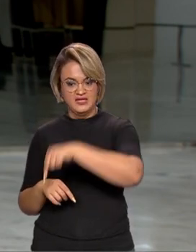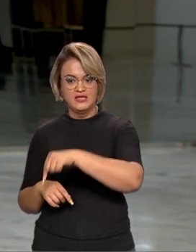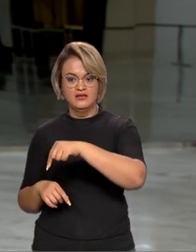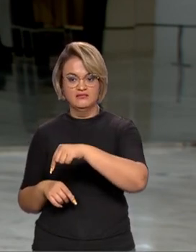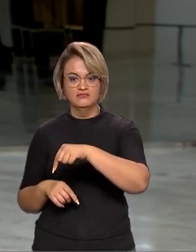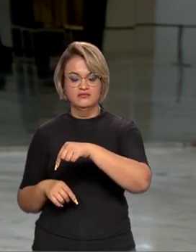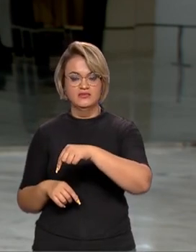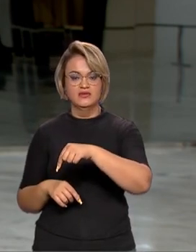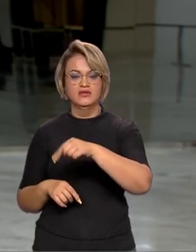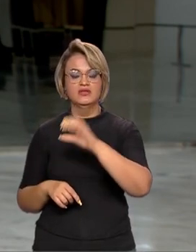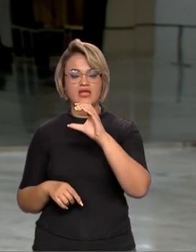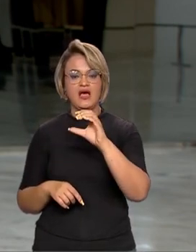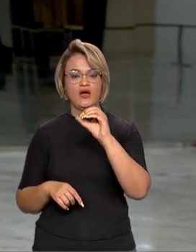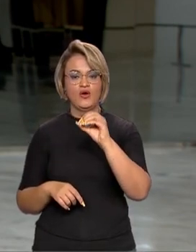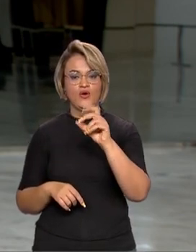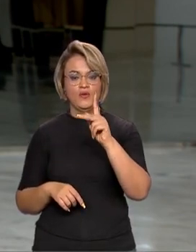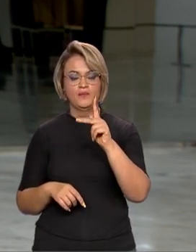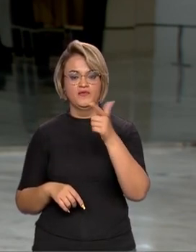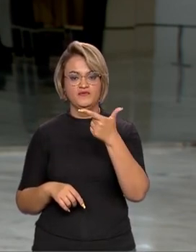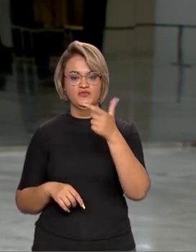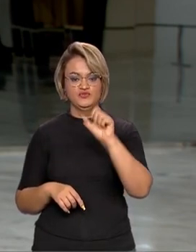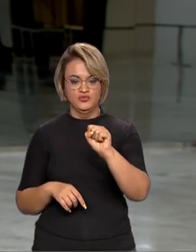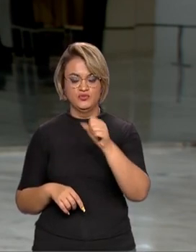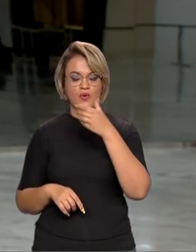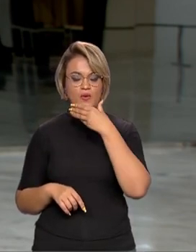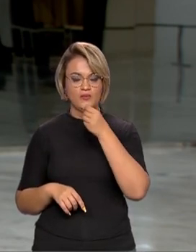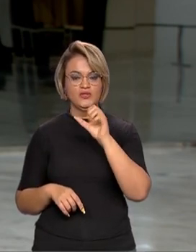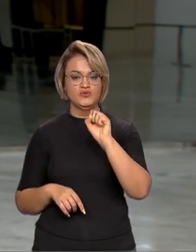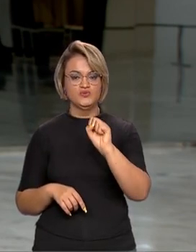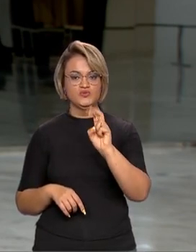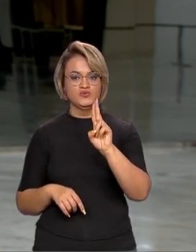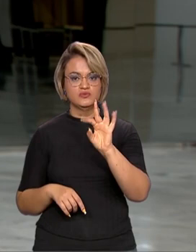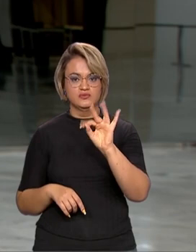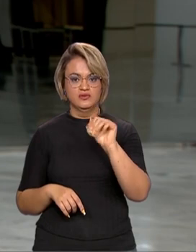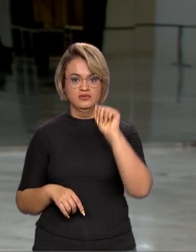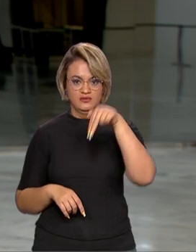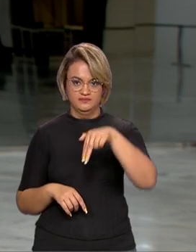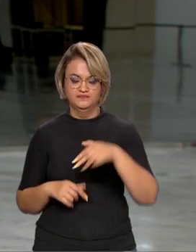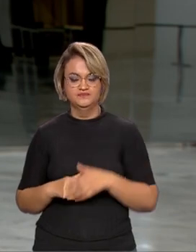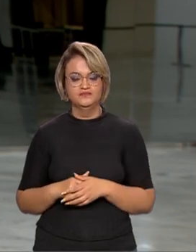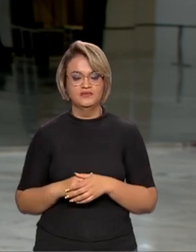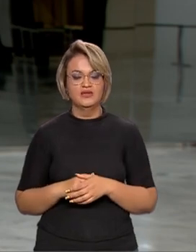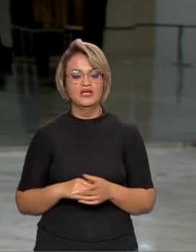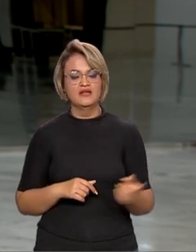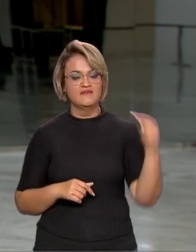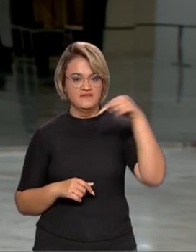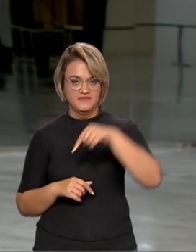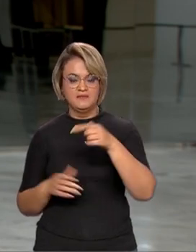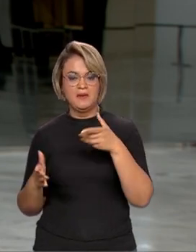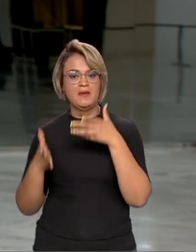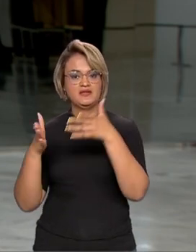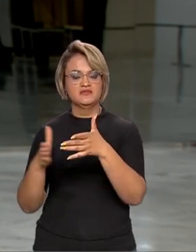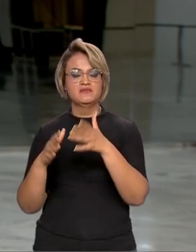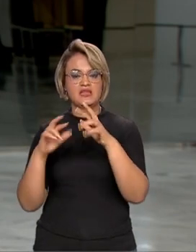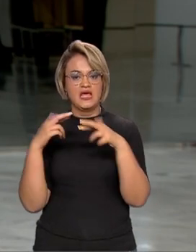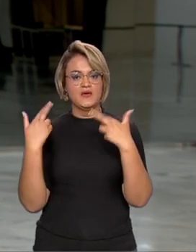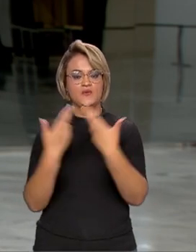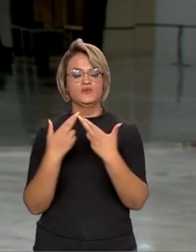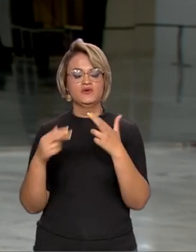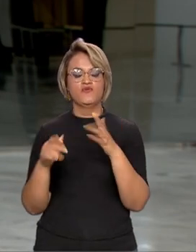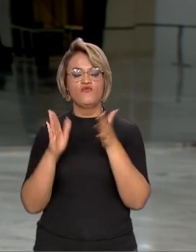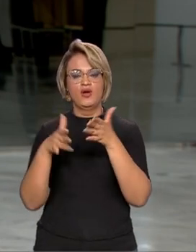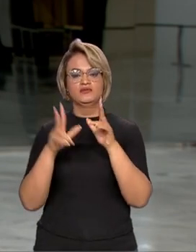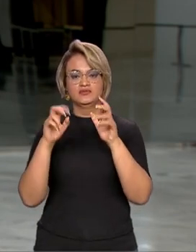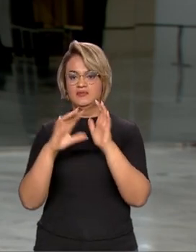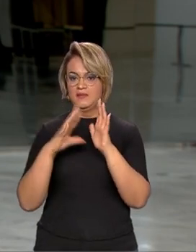presidente da COP28, o sultã Ahmed Al-Jaber. Ele vem para participar da cúpula da Amazônia,